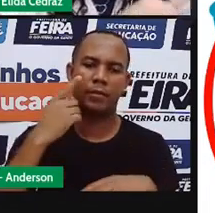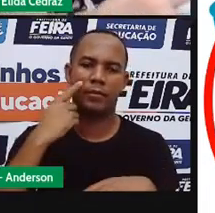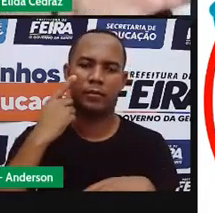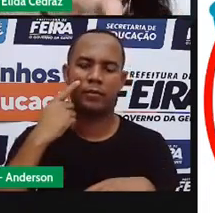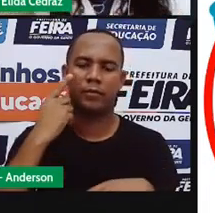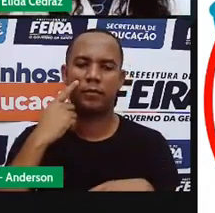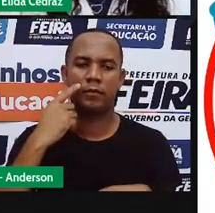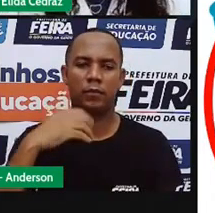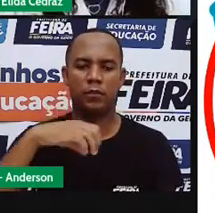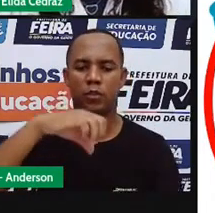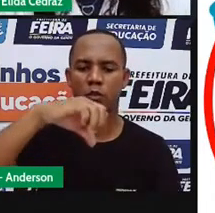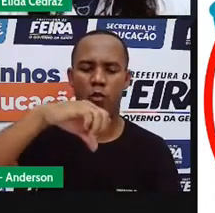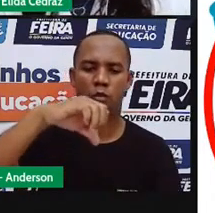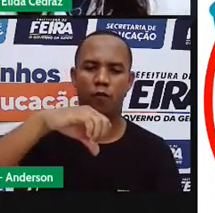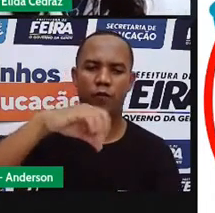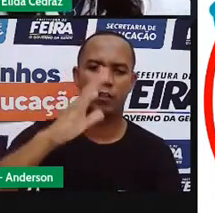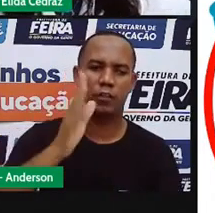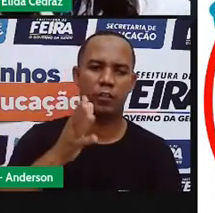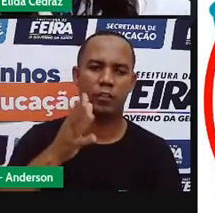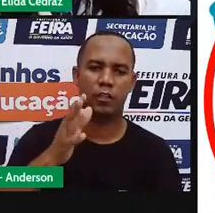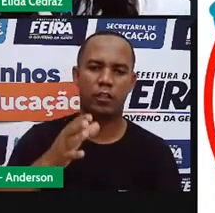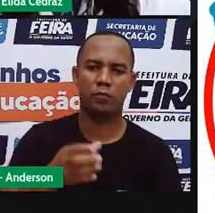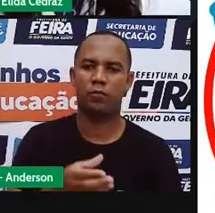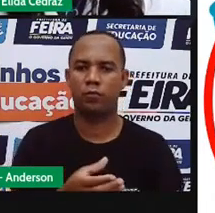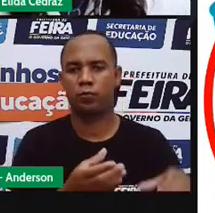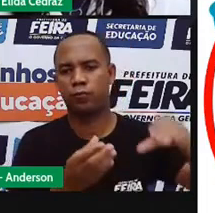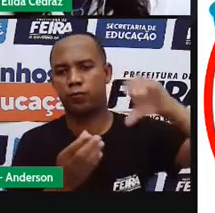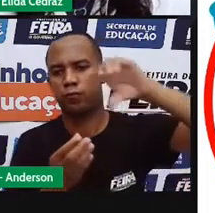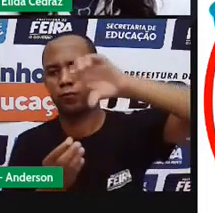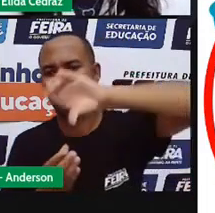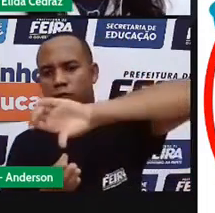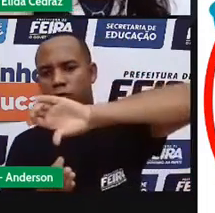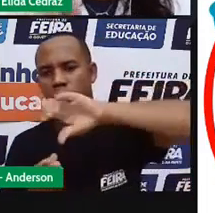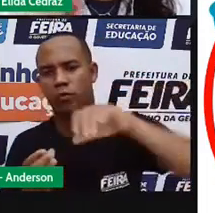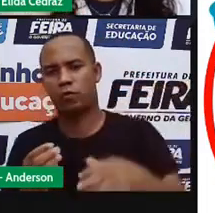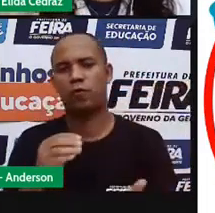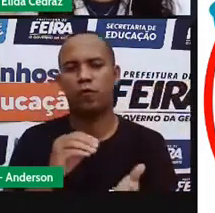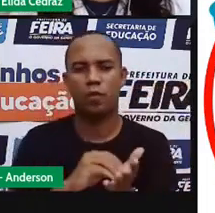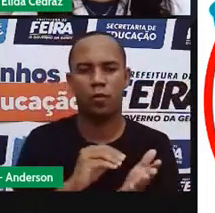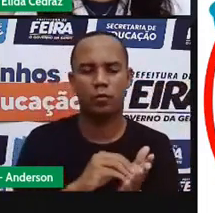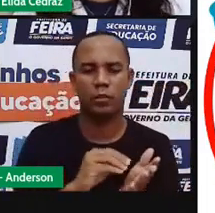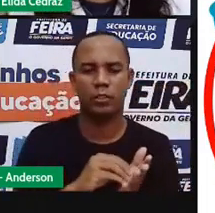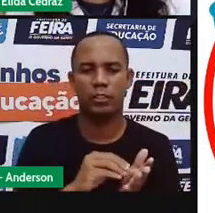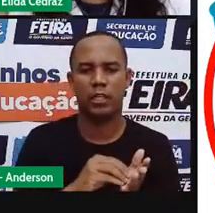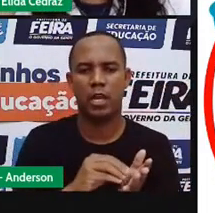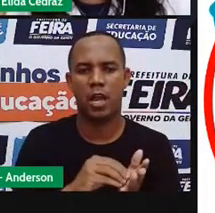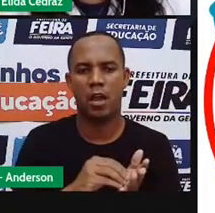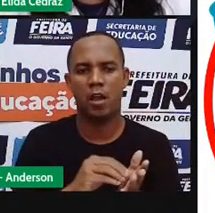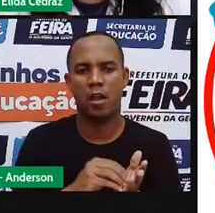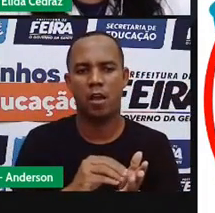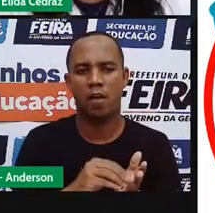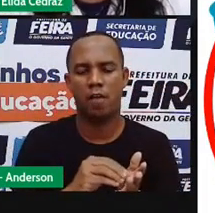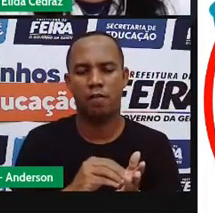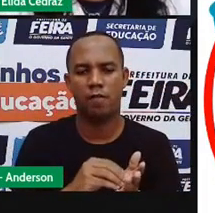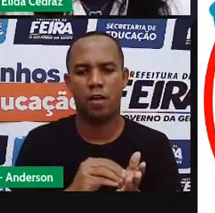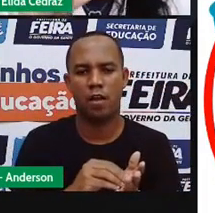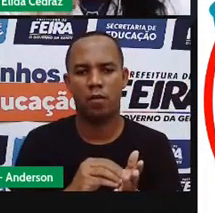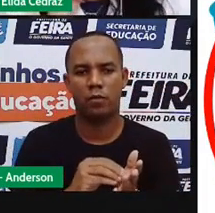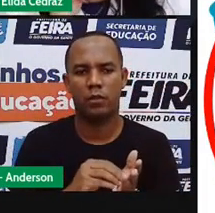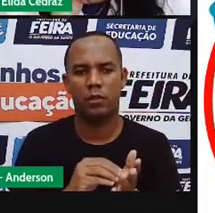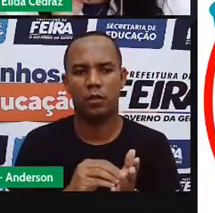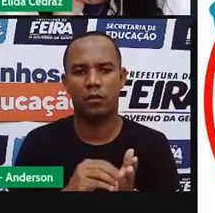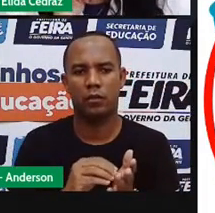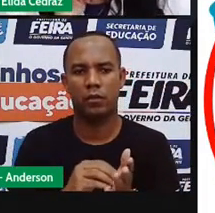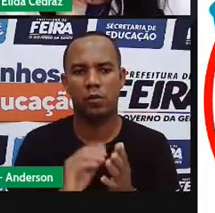os nove litros de água desse balde e colocou dentro do atalho. Só que ainda está faltando para completar